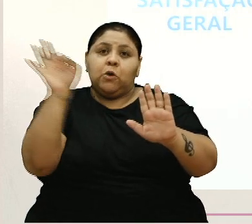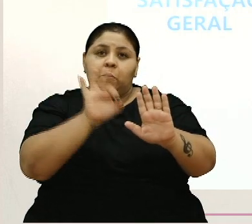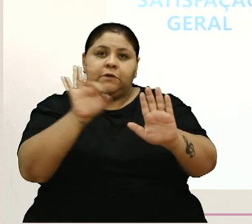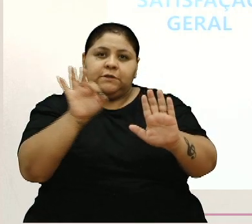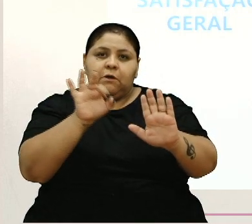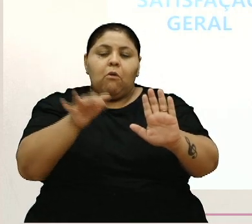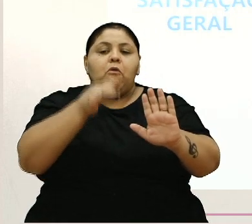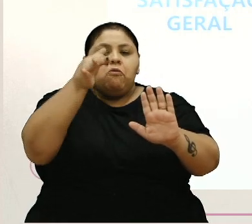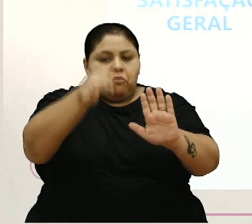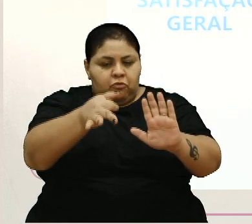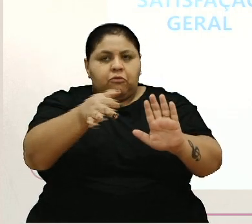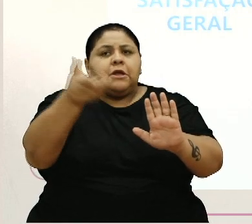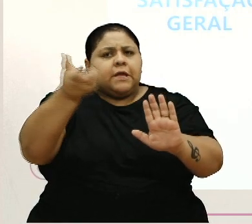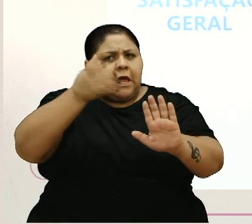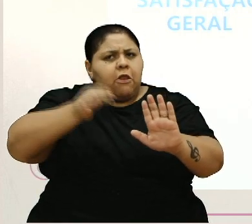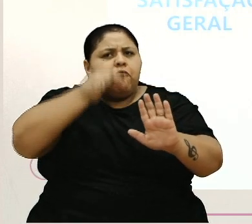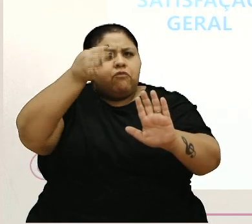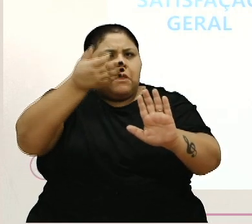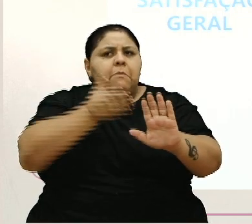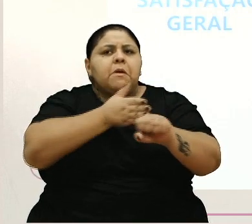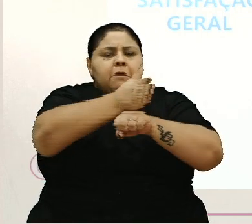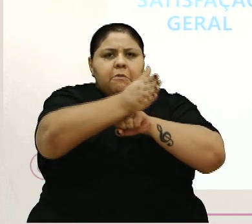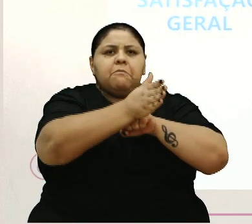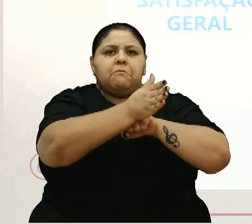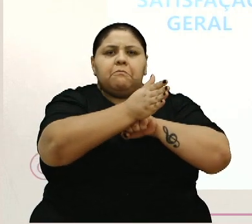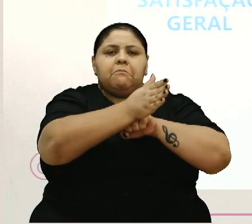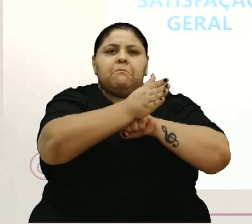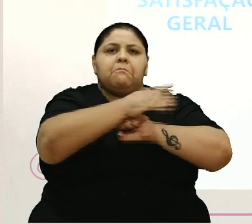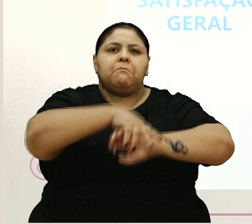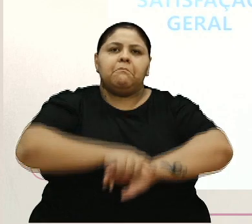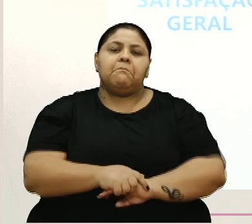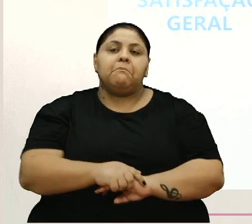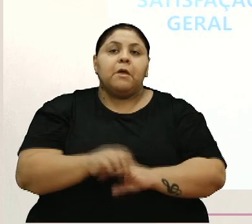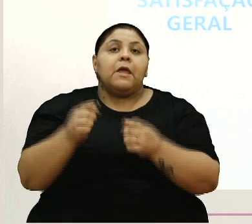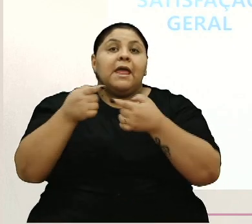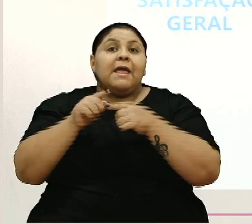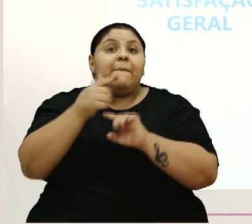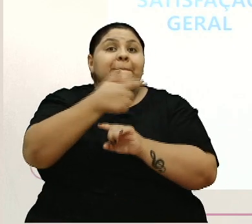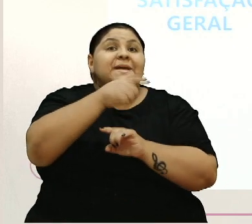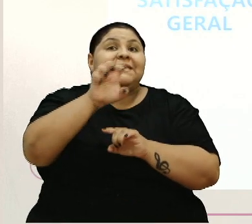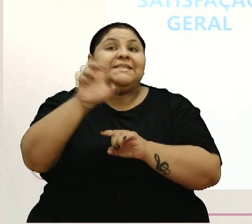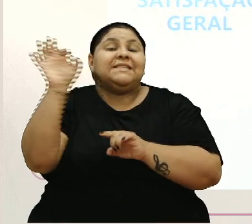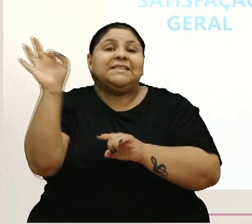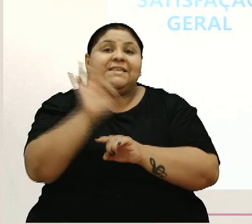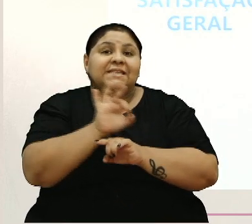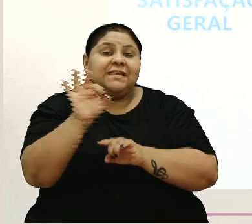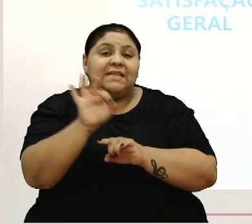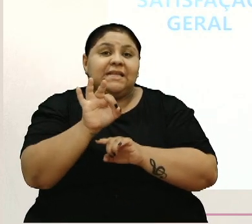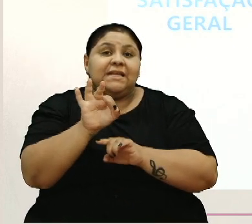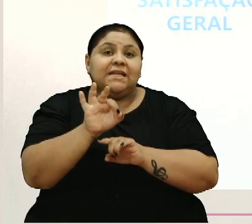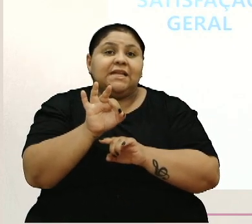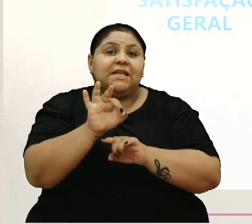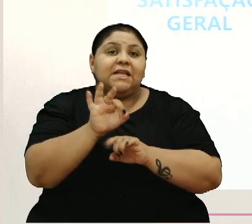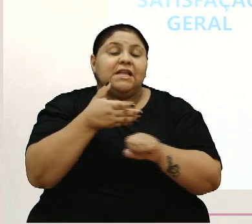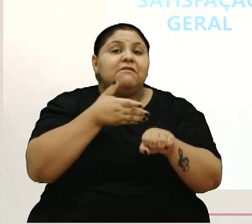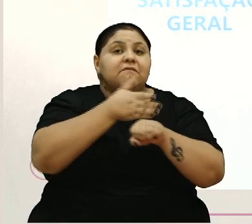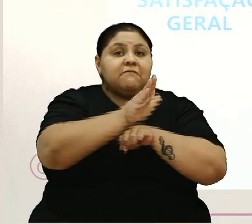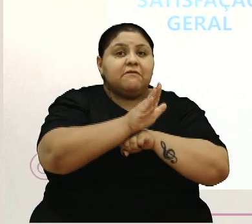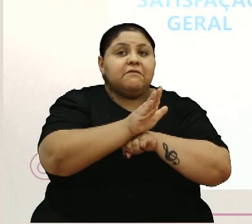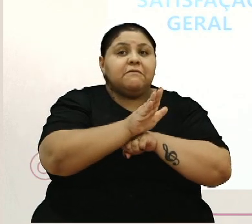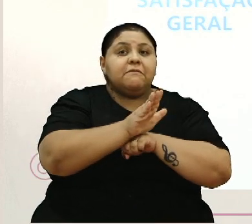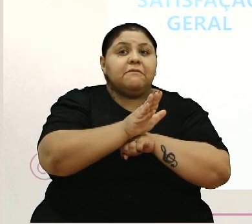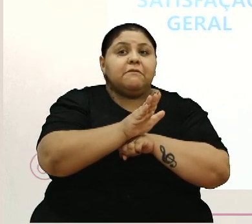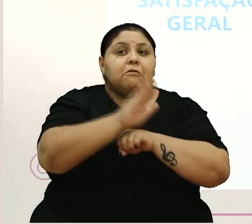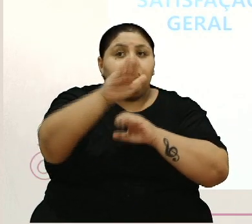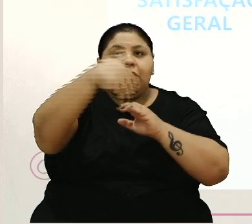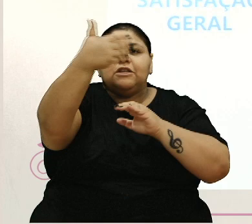mas para quem fez a pesquisa, disse que é um número interessante, positivo. Porém, 75% deles mostraram interesse em participar